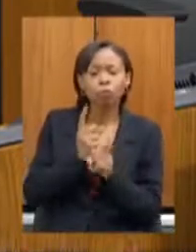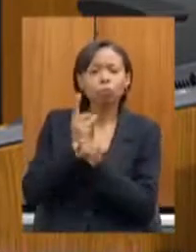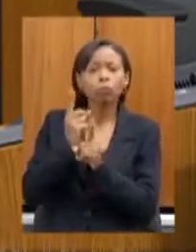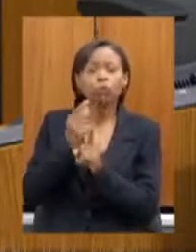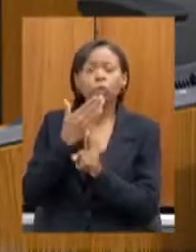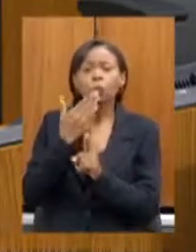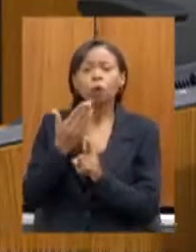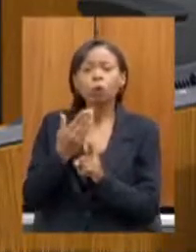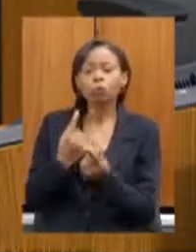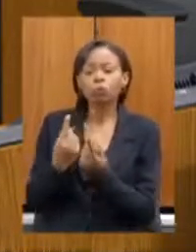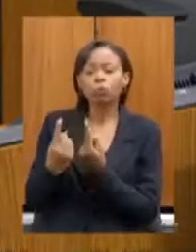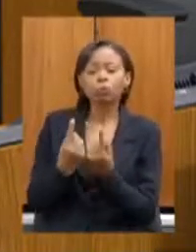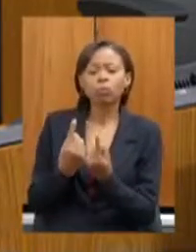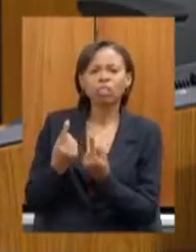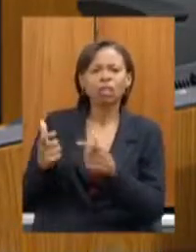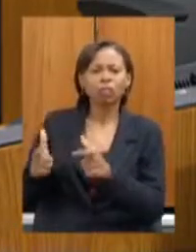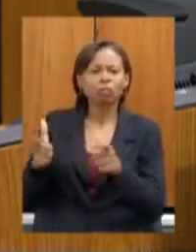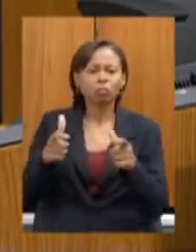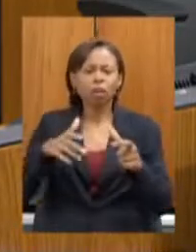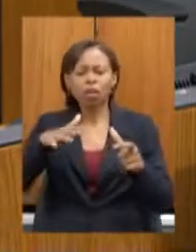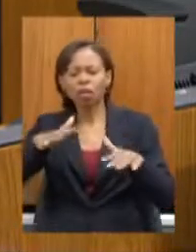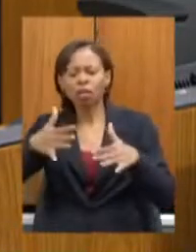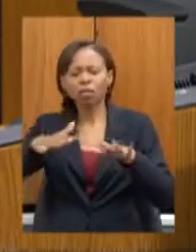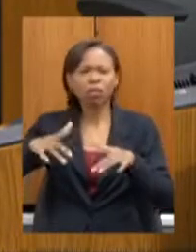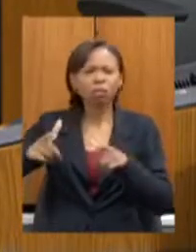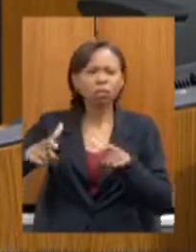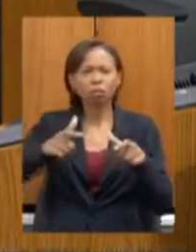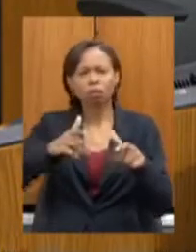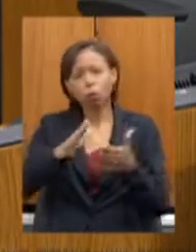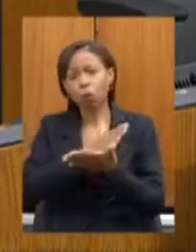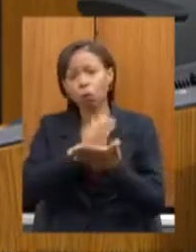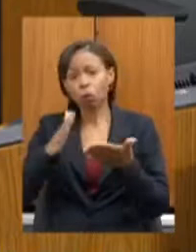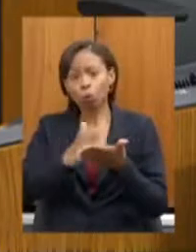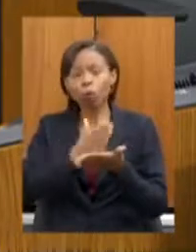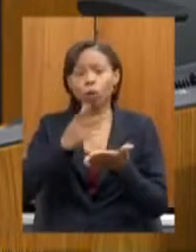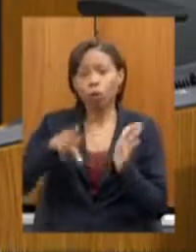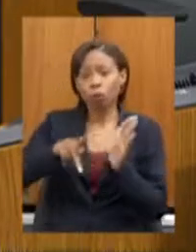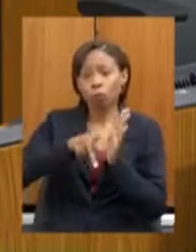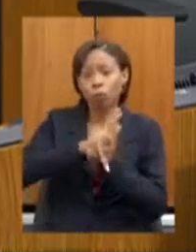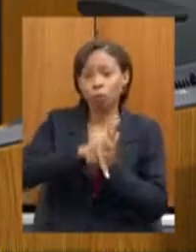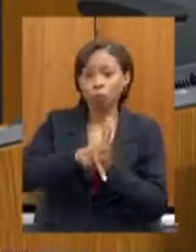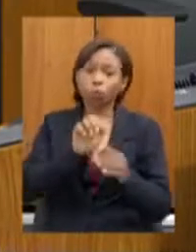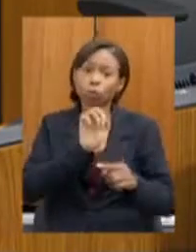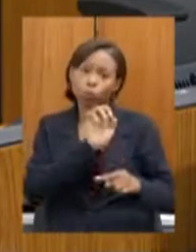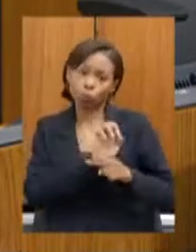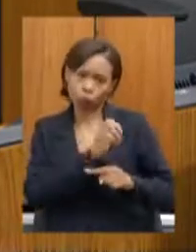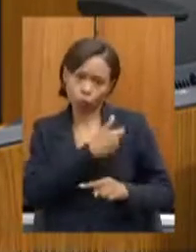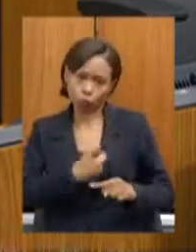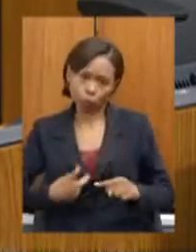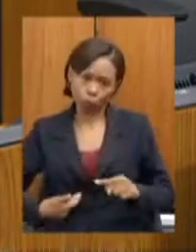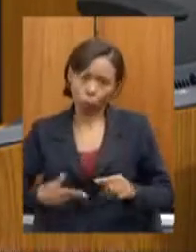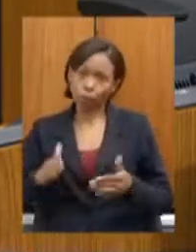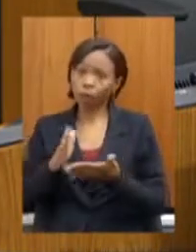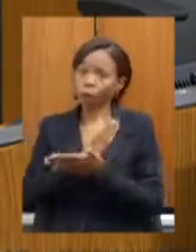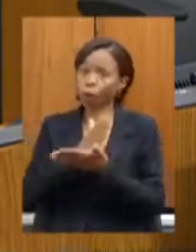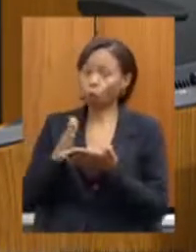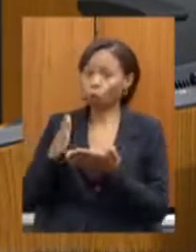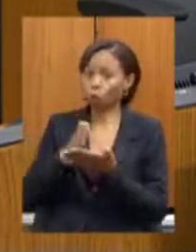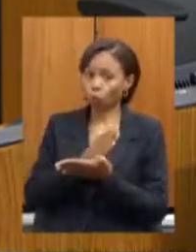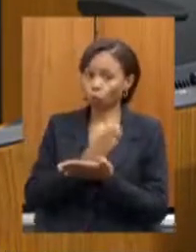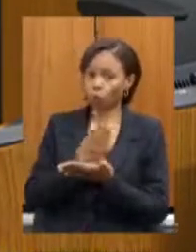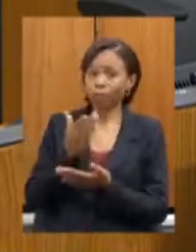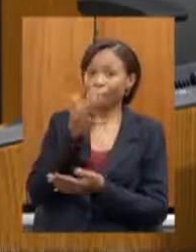região, algumas delas são rodovias estaduais e outras são rodovias federais, são BRs.